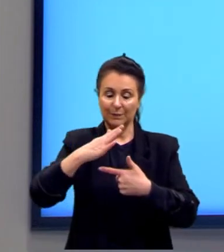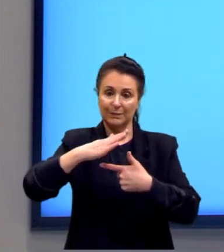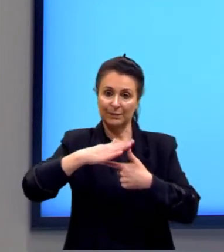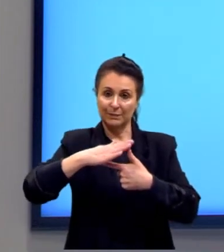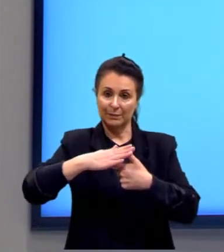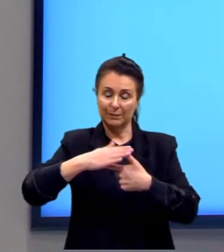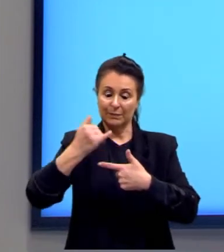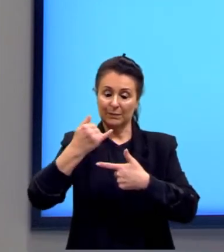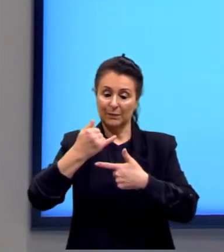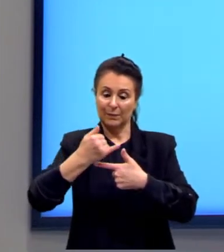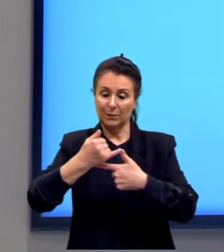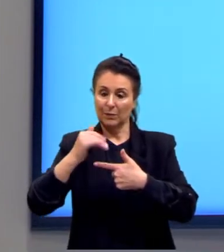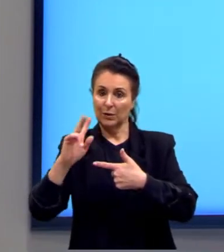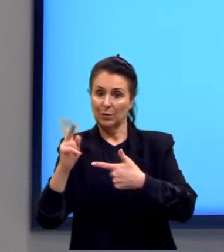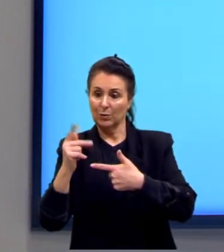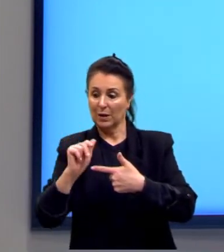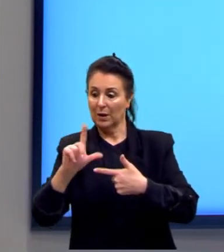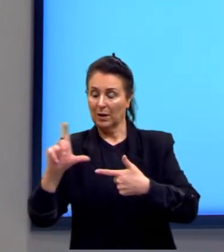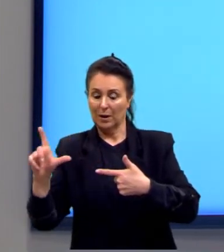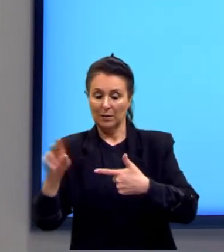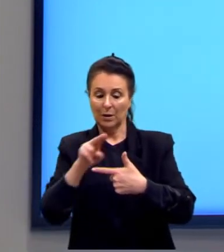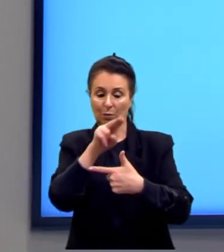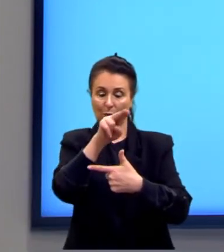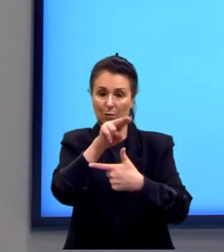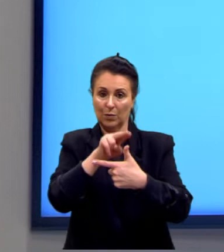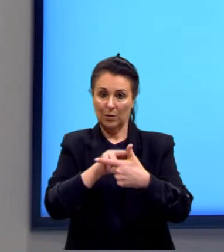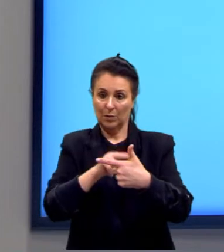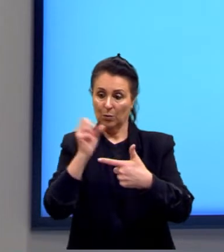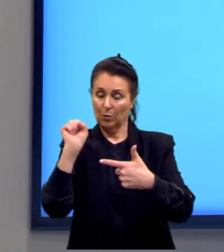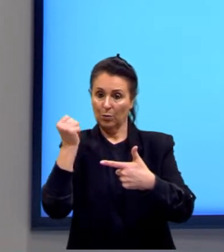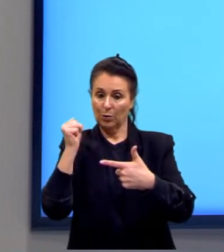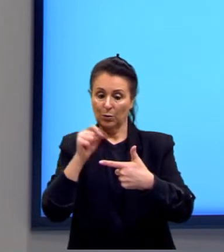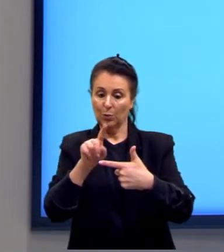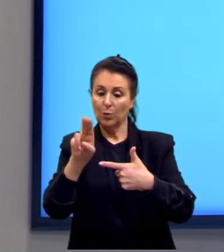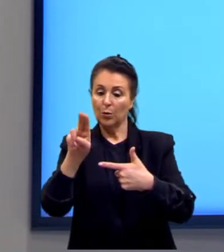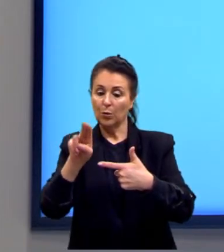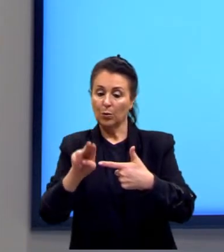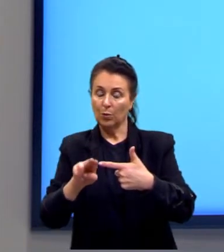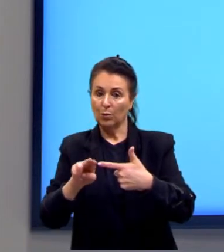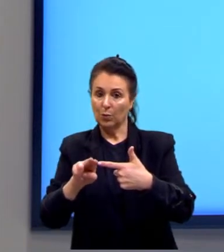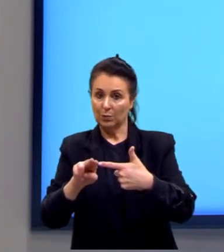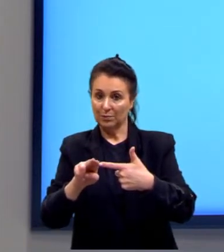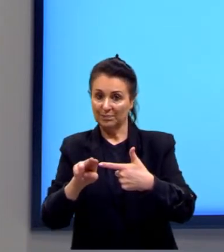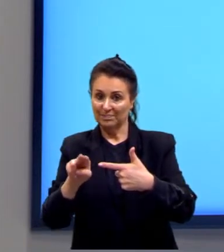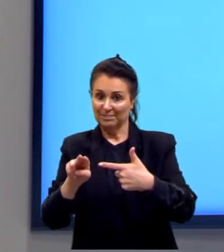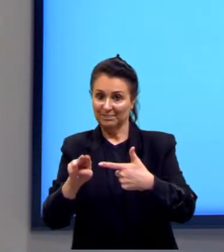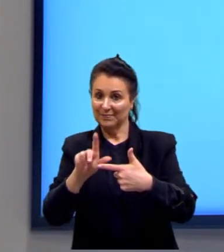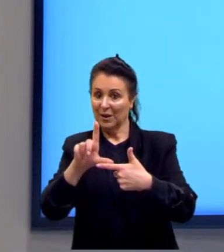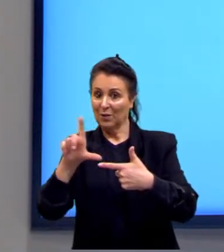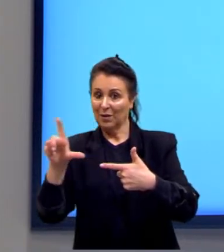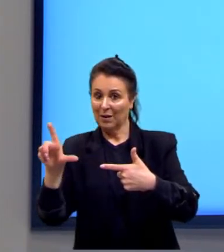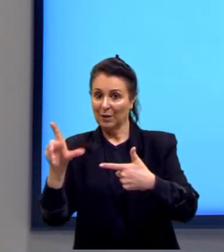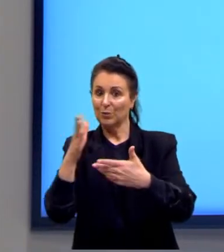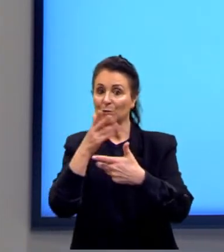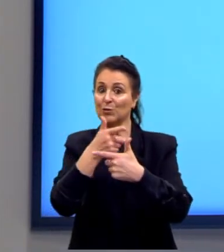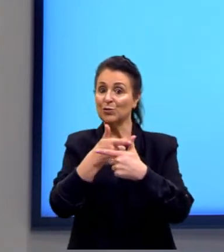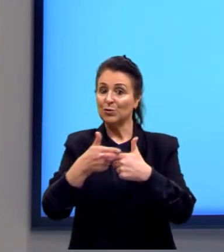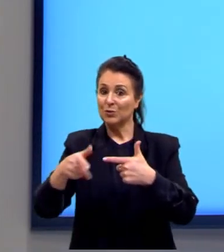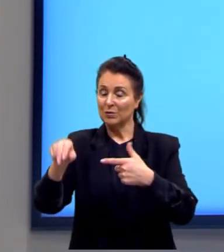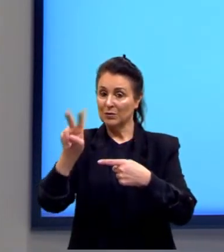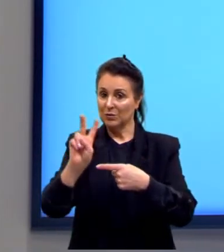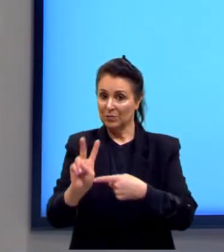seria L, um dos catetos, que é 8, e o outro cateto, que é o lado dividido por 2.